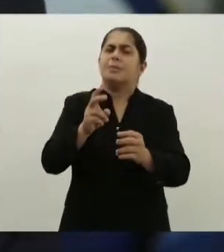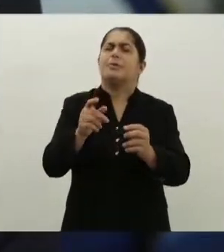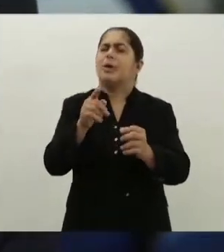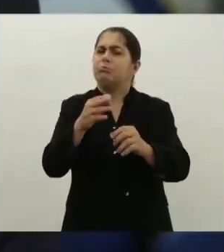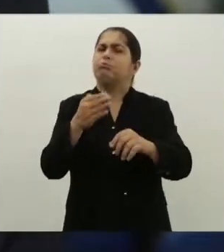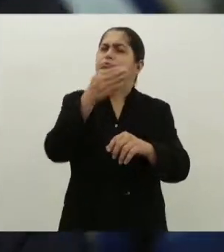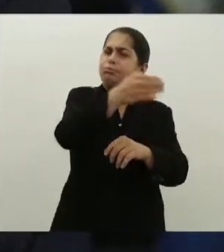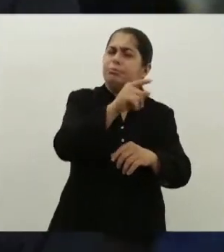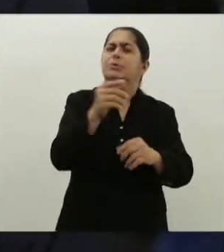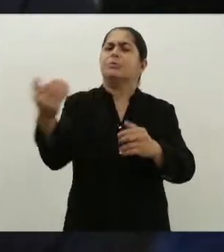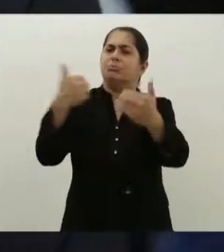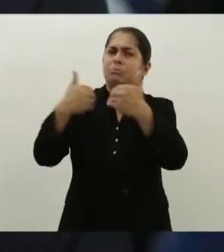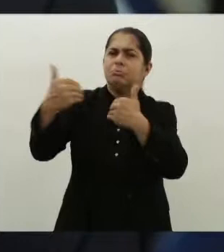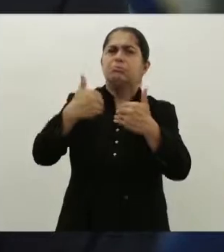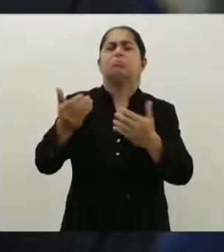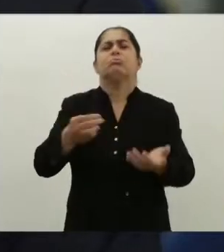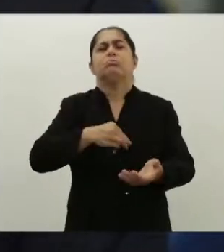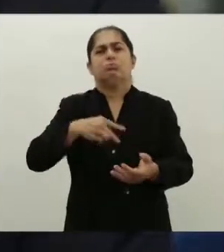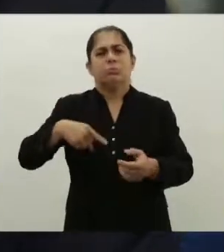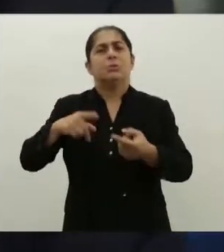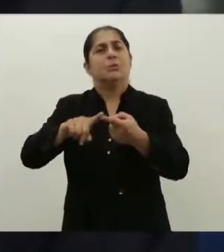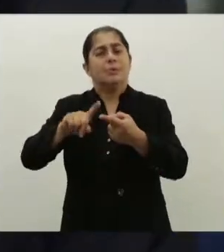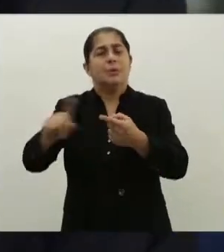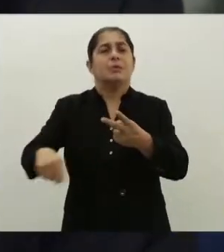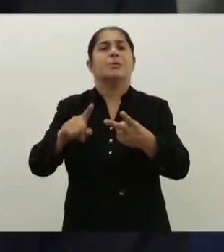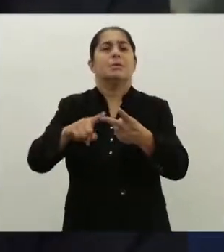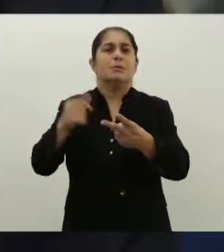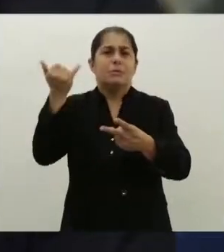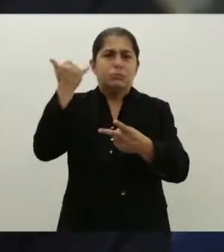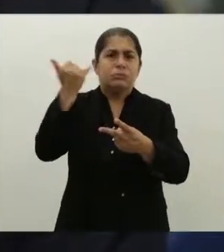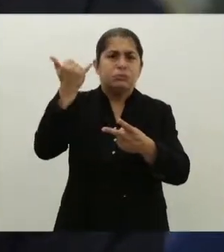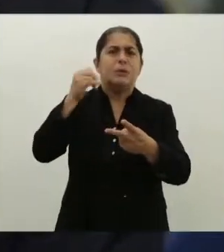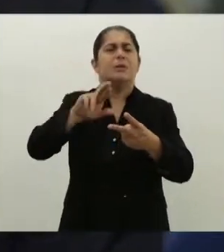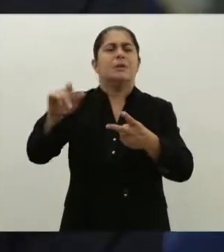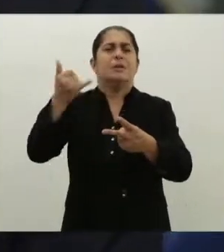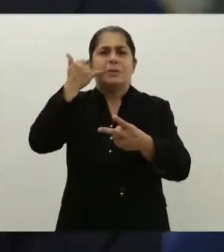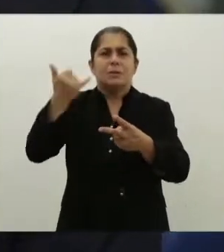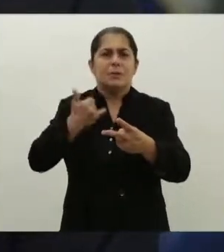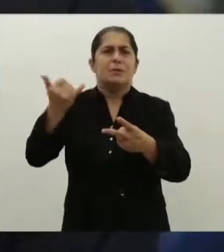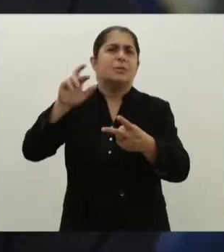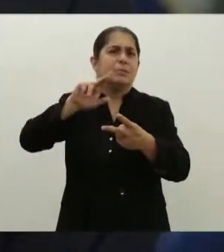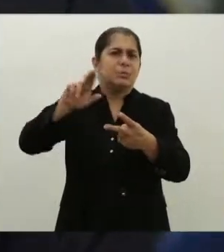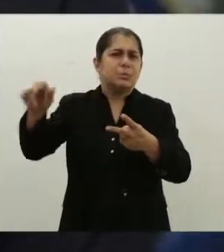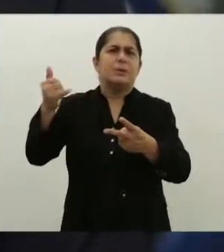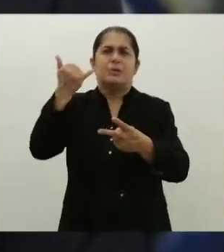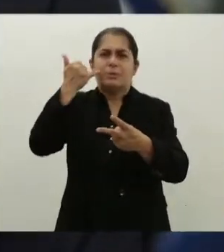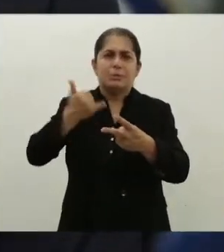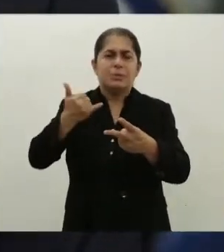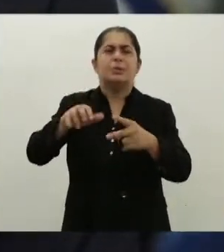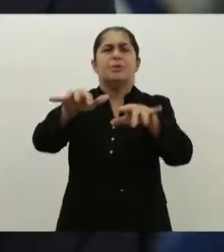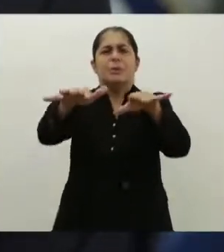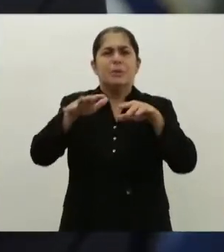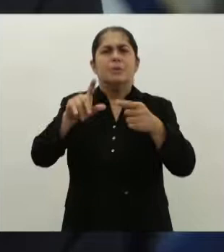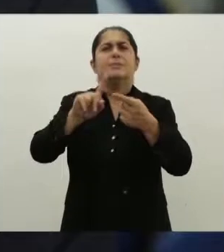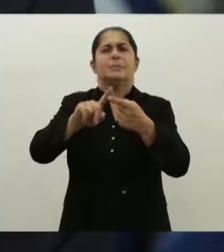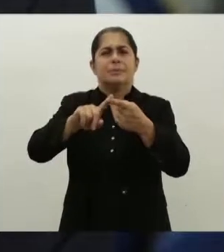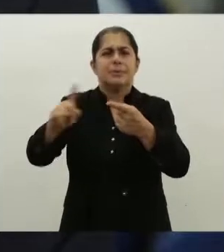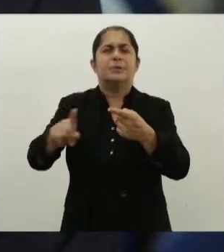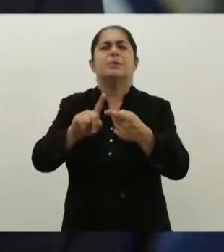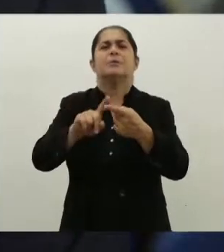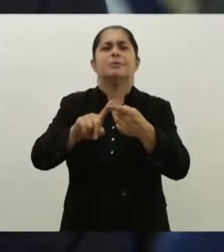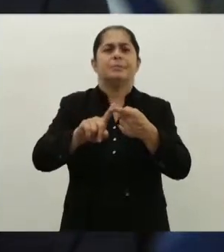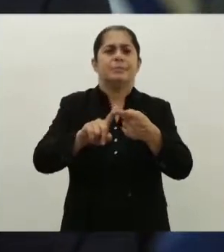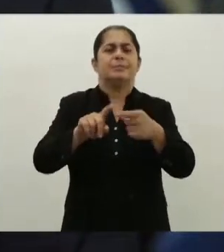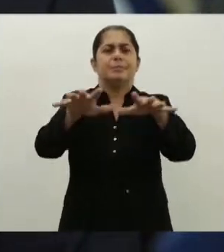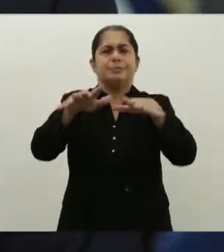procuramos ser proativos e, nesse sentido, nós temos as nossas audiências públicas que